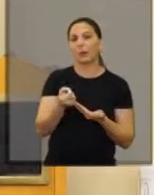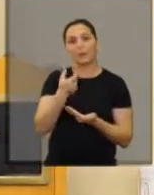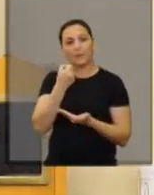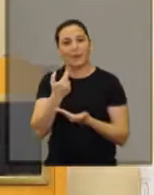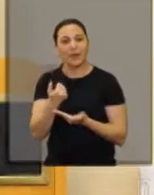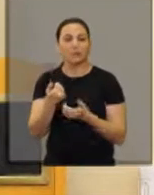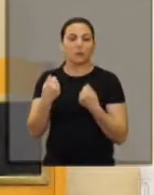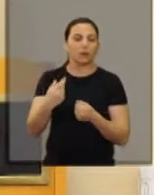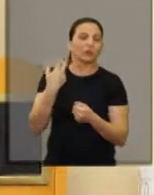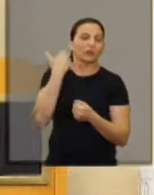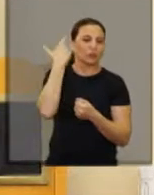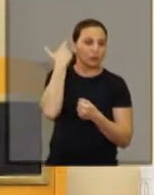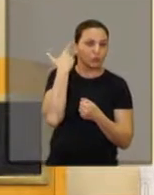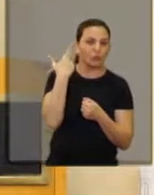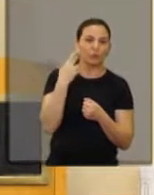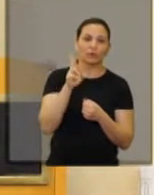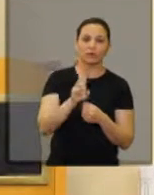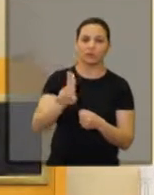às vezes cirúrgico,